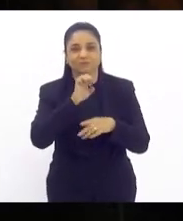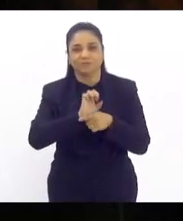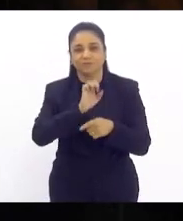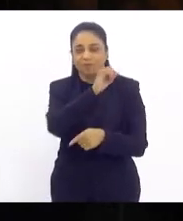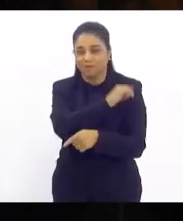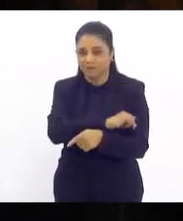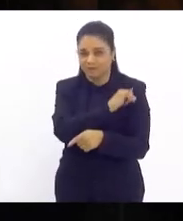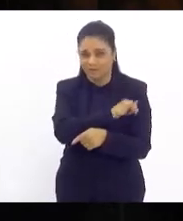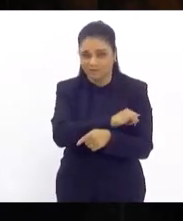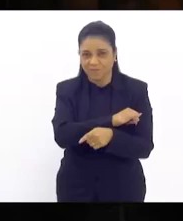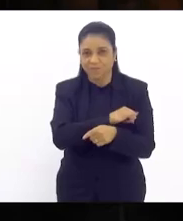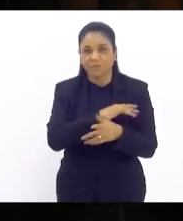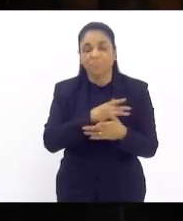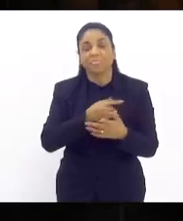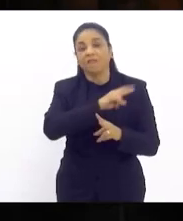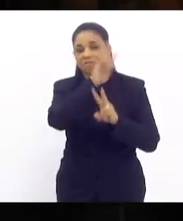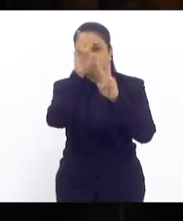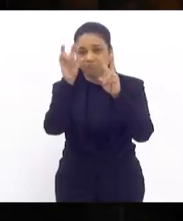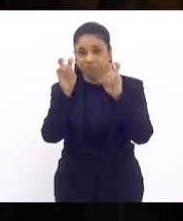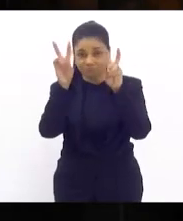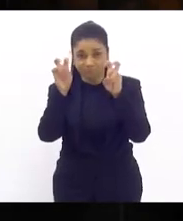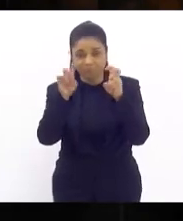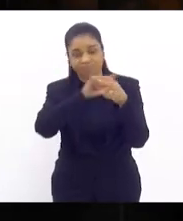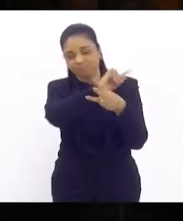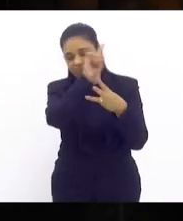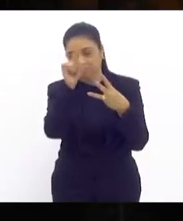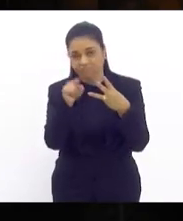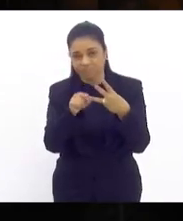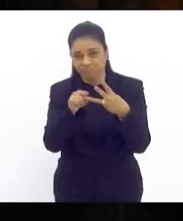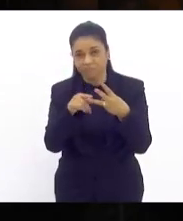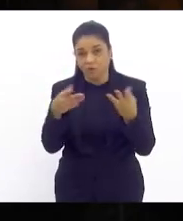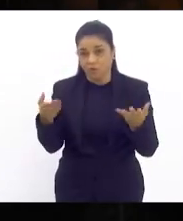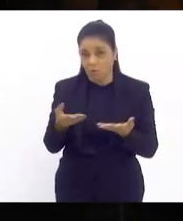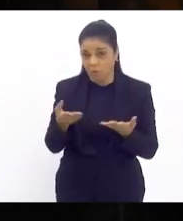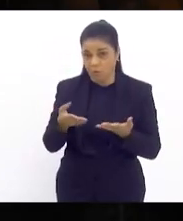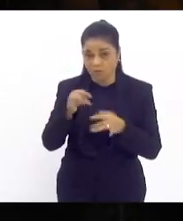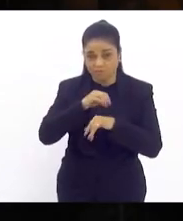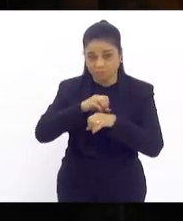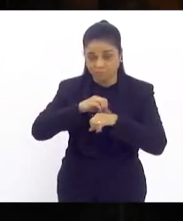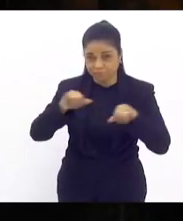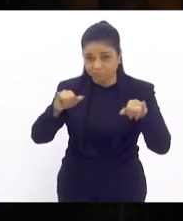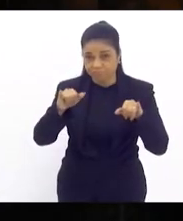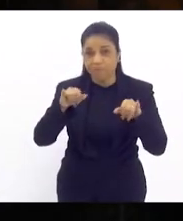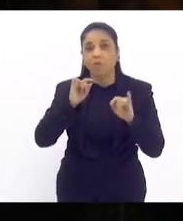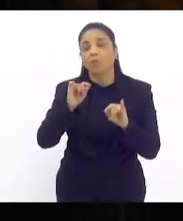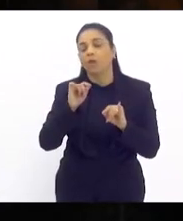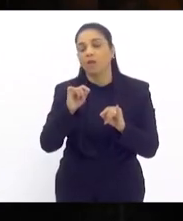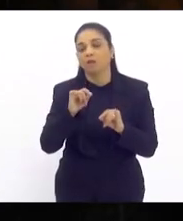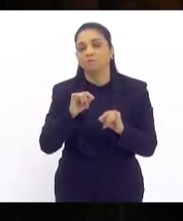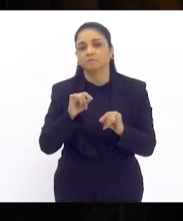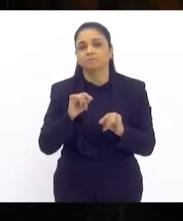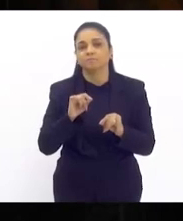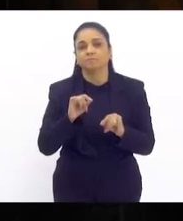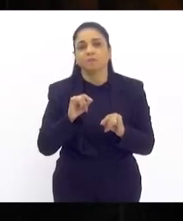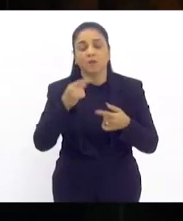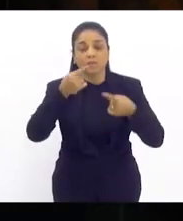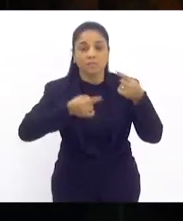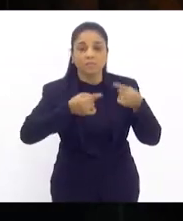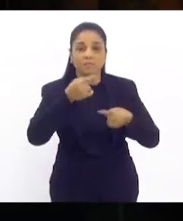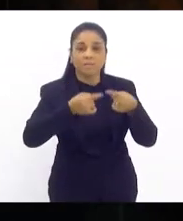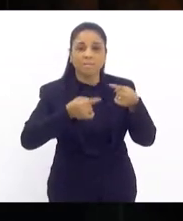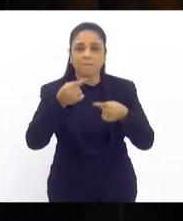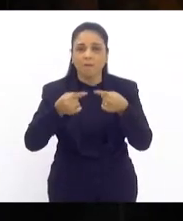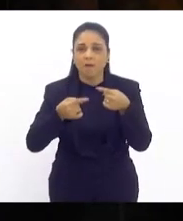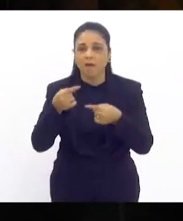Janeiro e aí o outro tema que eu não poderia deixar de trazer no dia de hoje Tia Ju é com relação ao debate